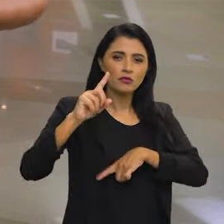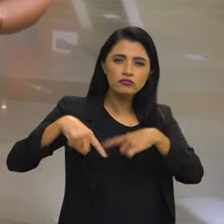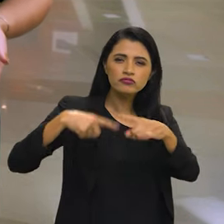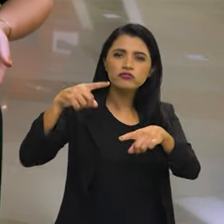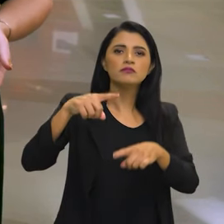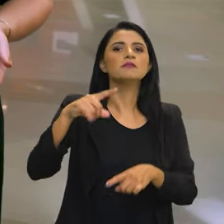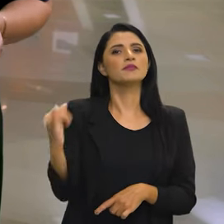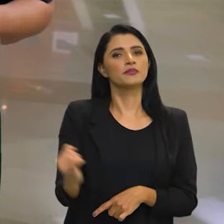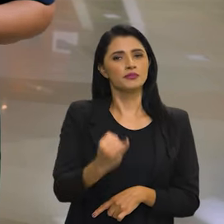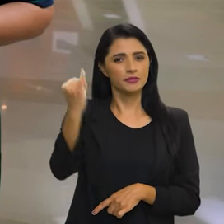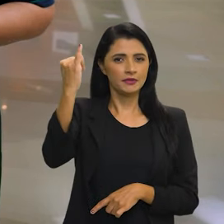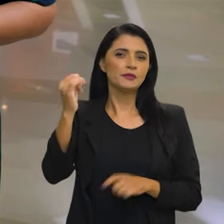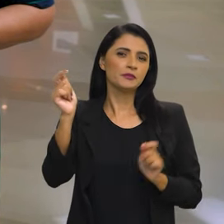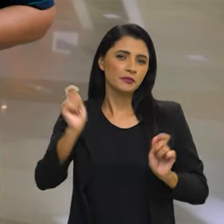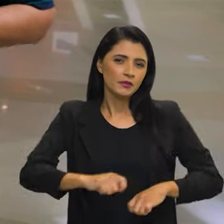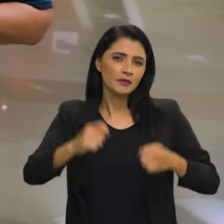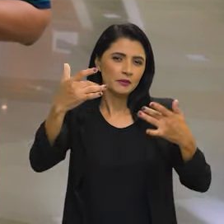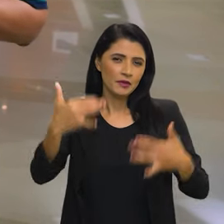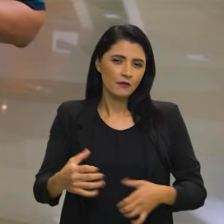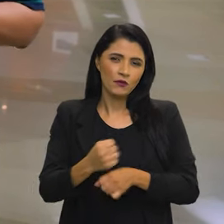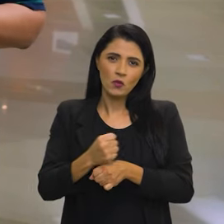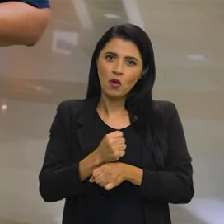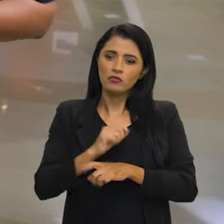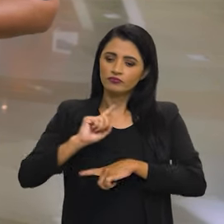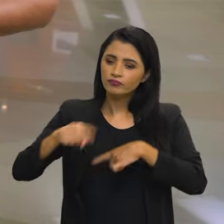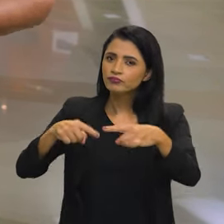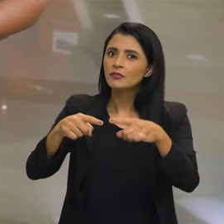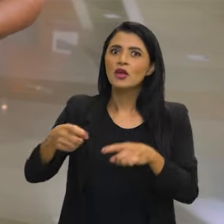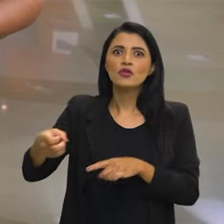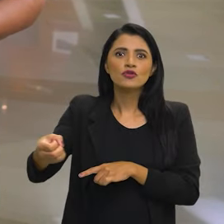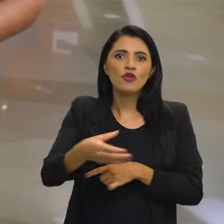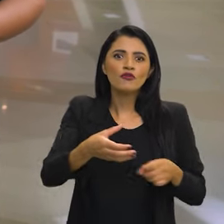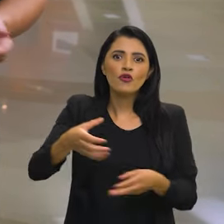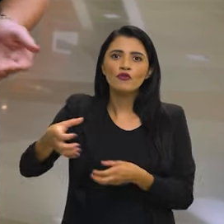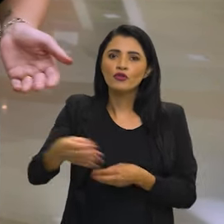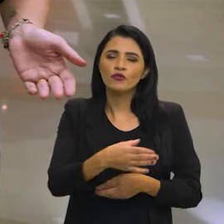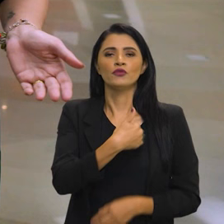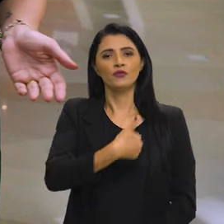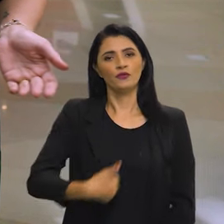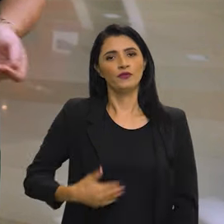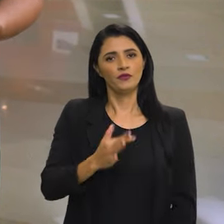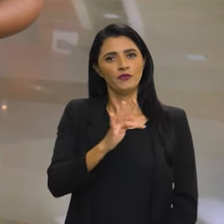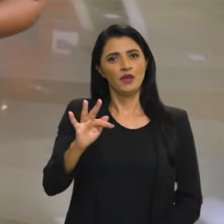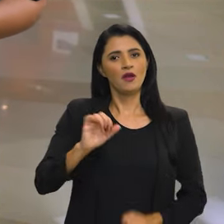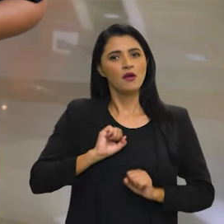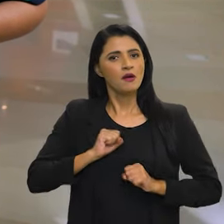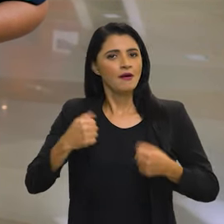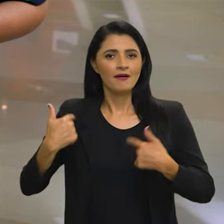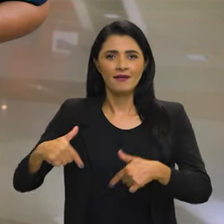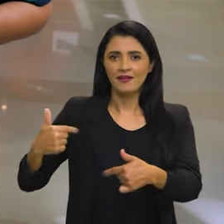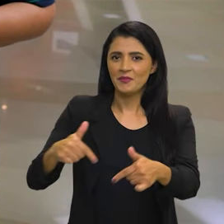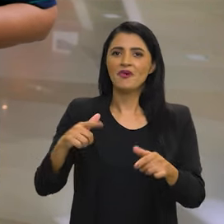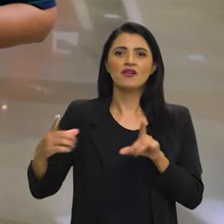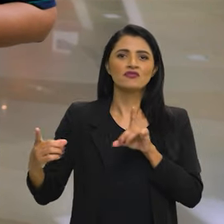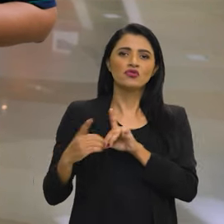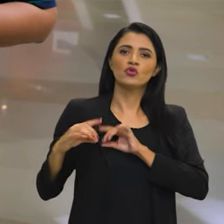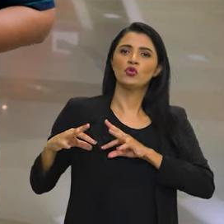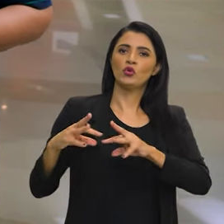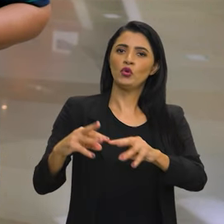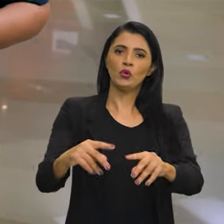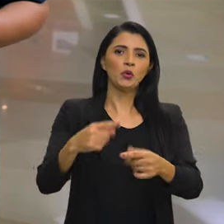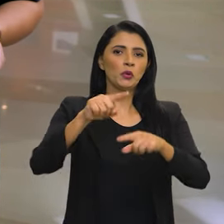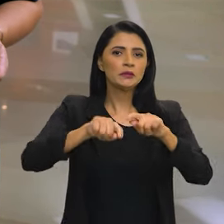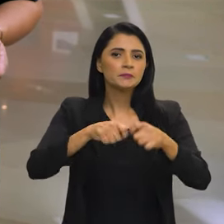significativos. Podemos dizer que foi um ano de progresso e inovação, com o governo federal se esforçando para atender as